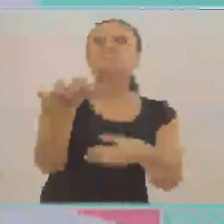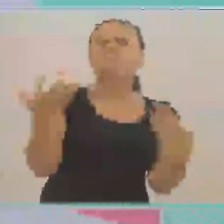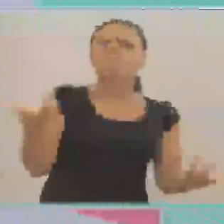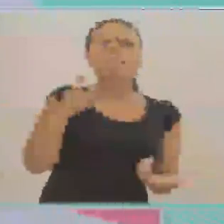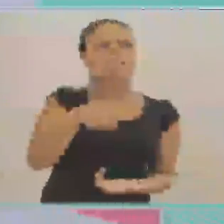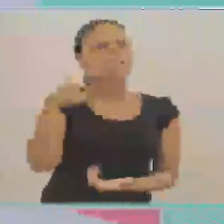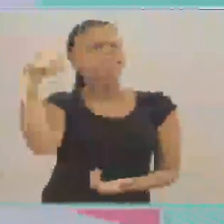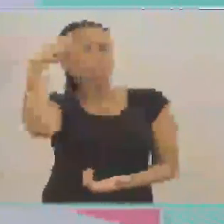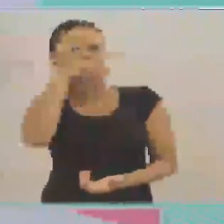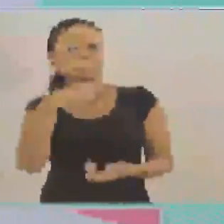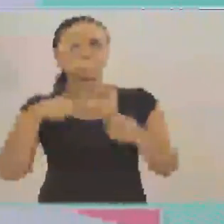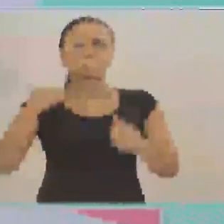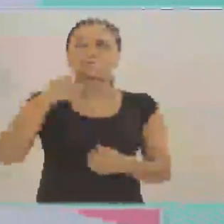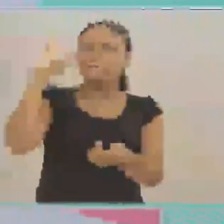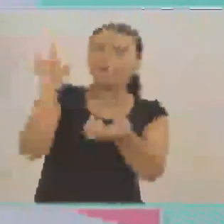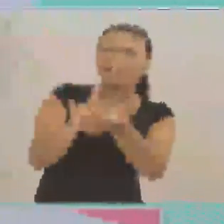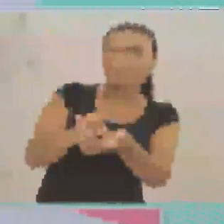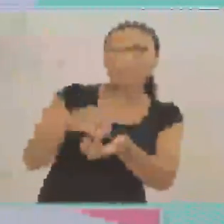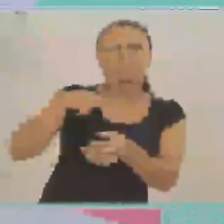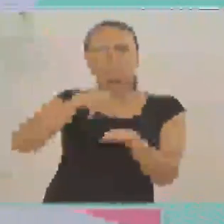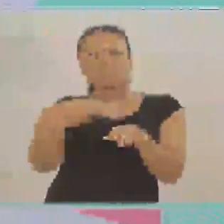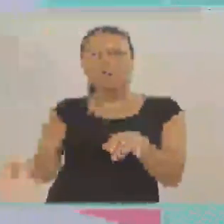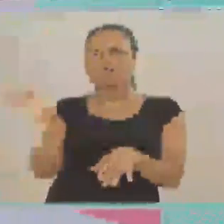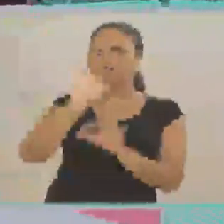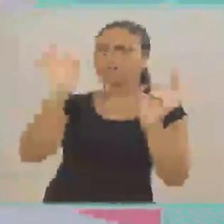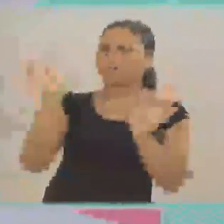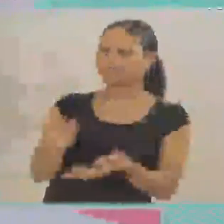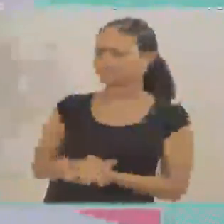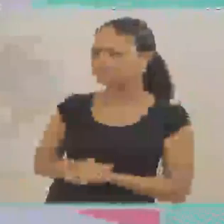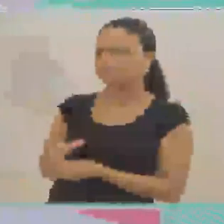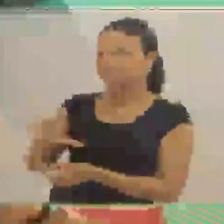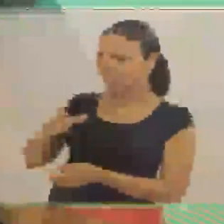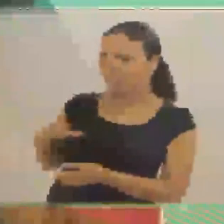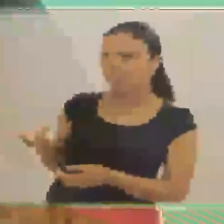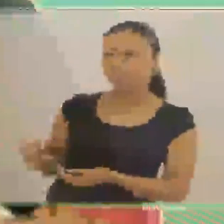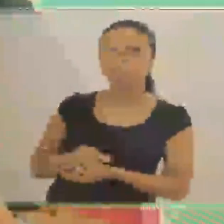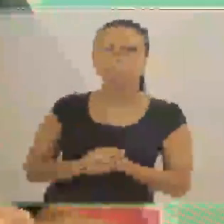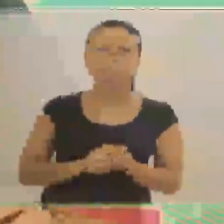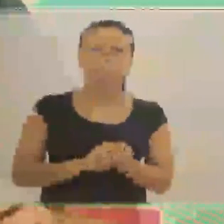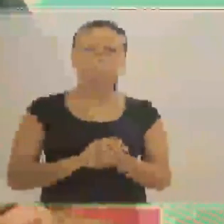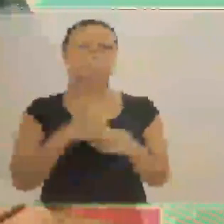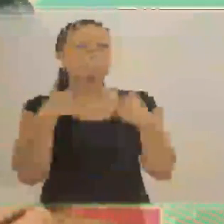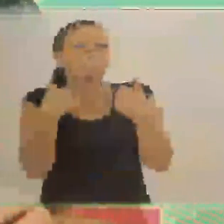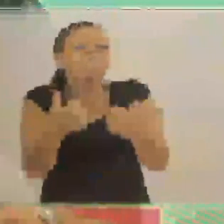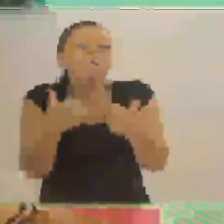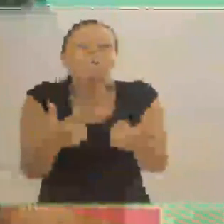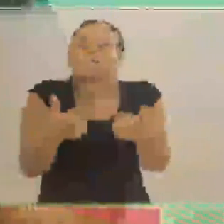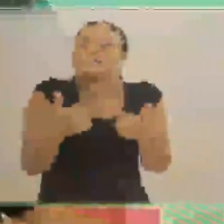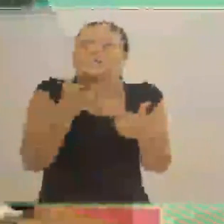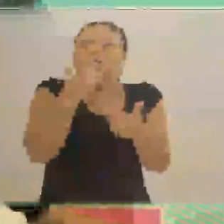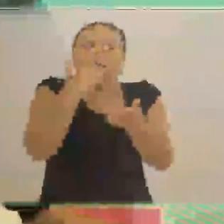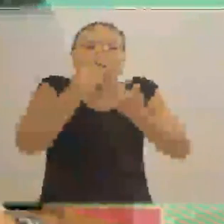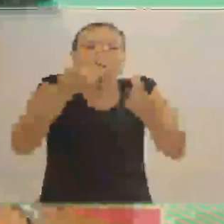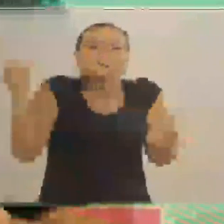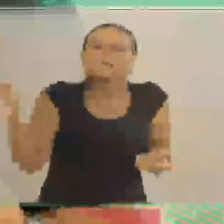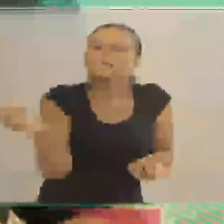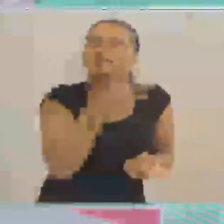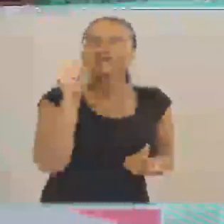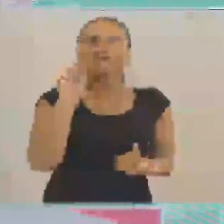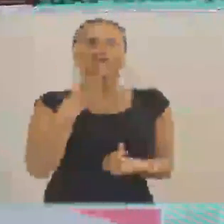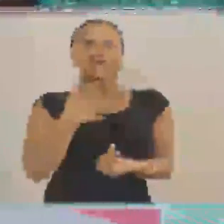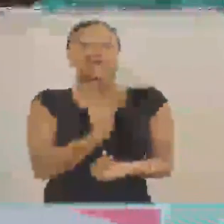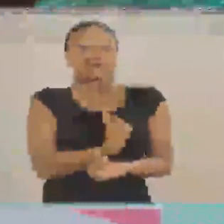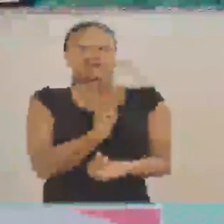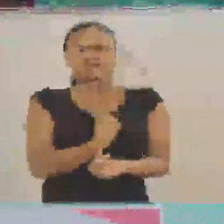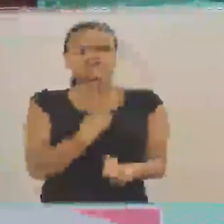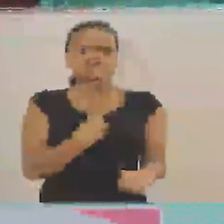direção que você quer, né? Eu achei que ia ser muito difícil. Posso falar a verdade? Eu não caí nenhuma vez. Muito legal, foi muito legal.